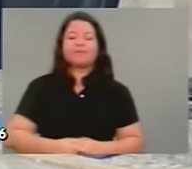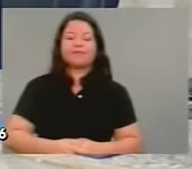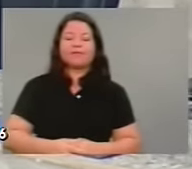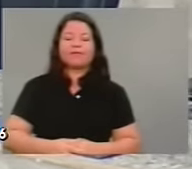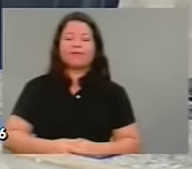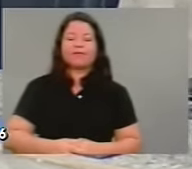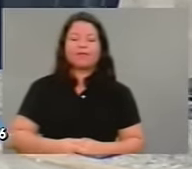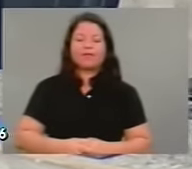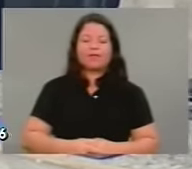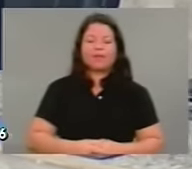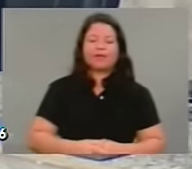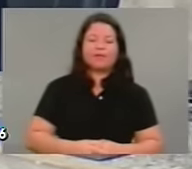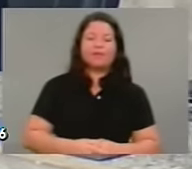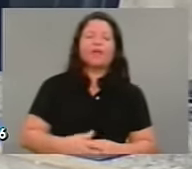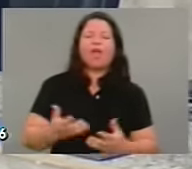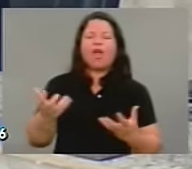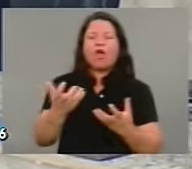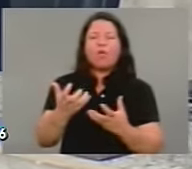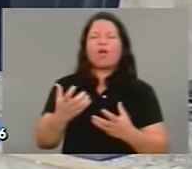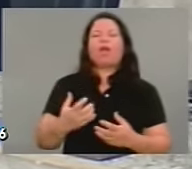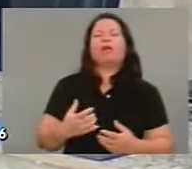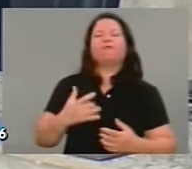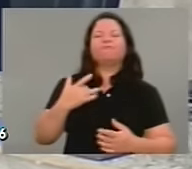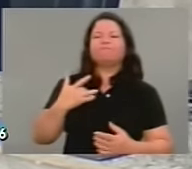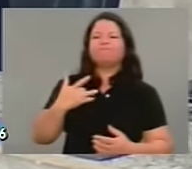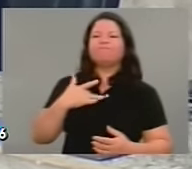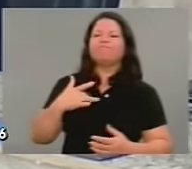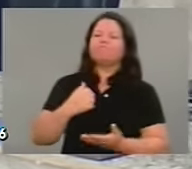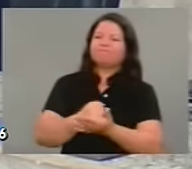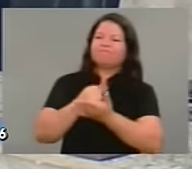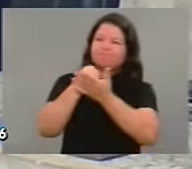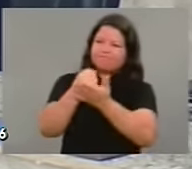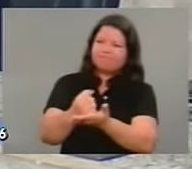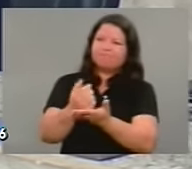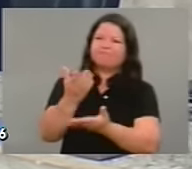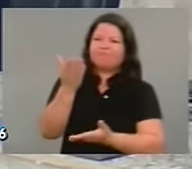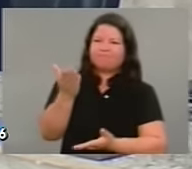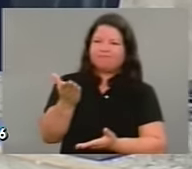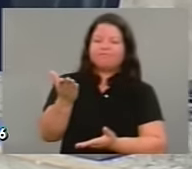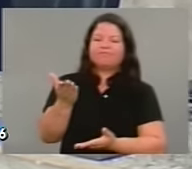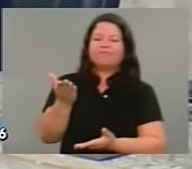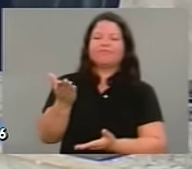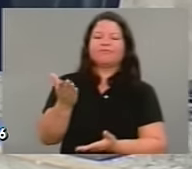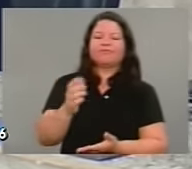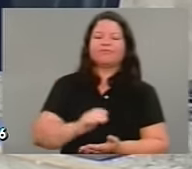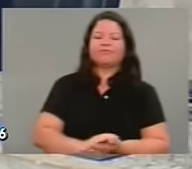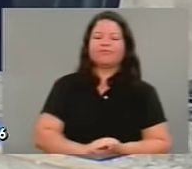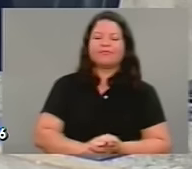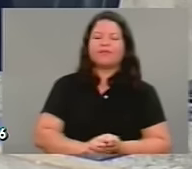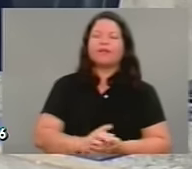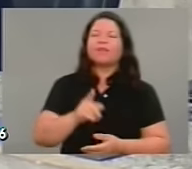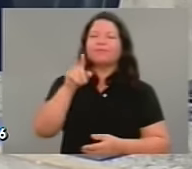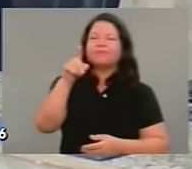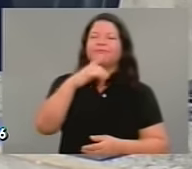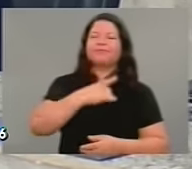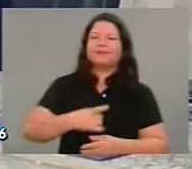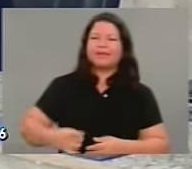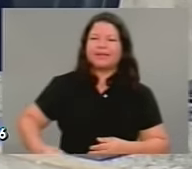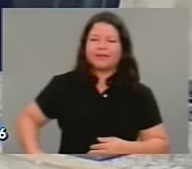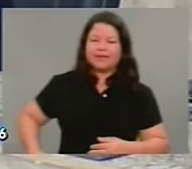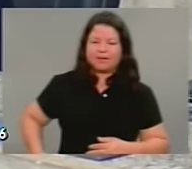prestar a minha solidariedade à Vossa Excelência, que é um deputado